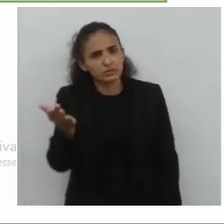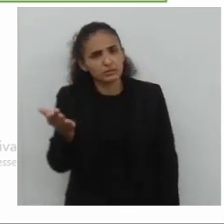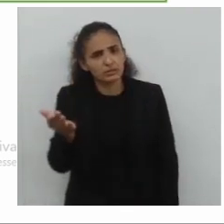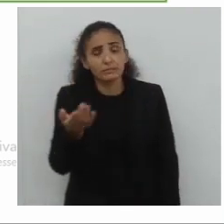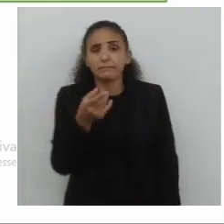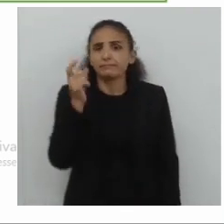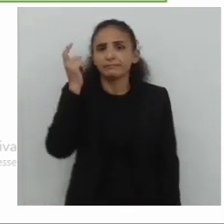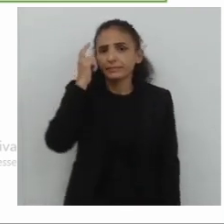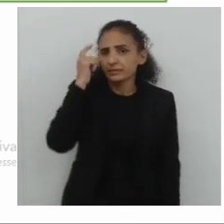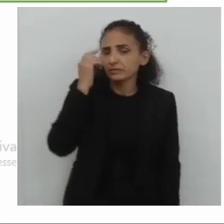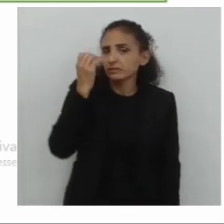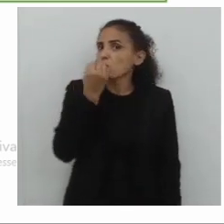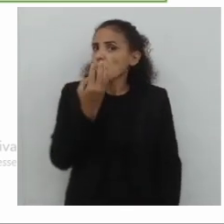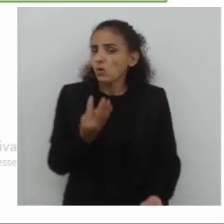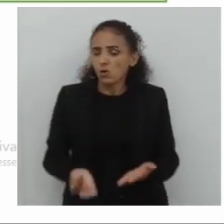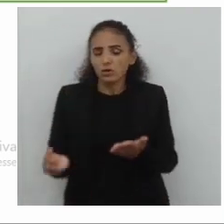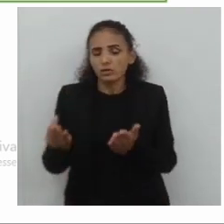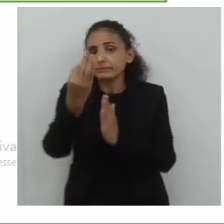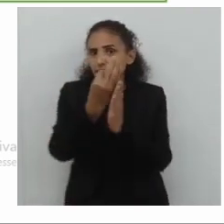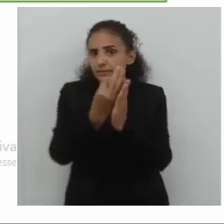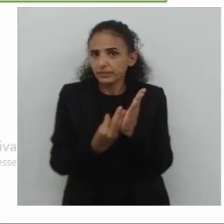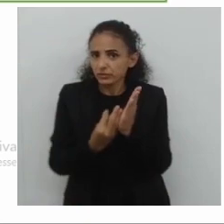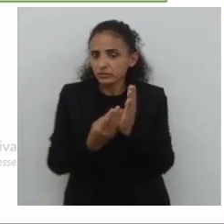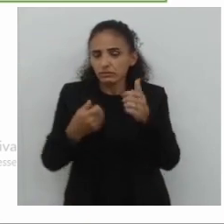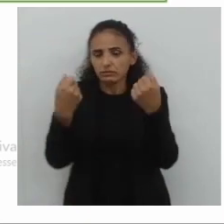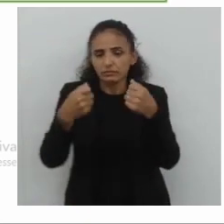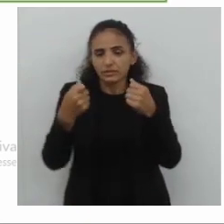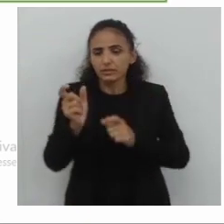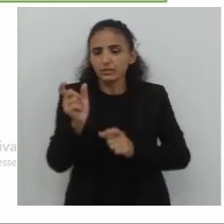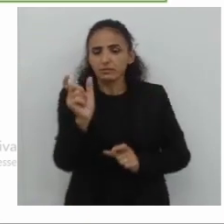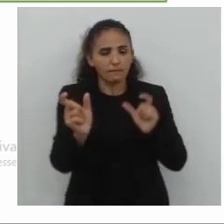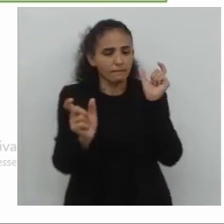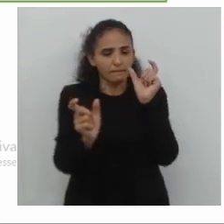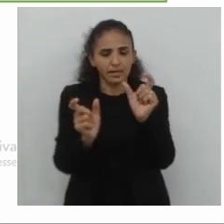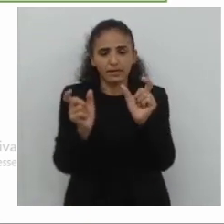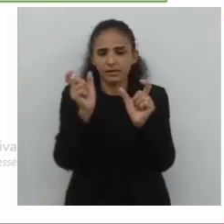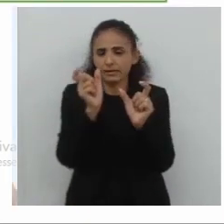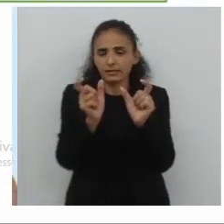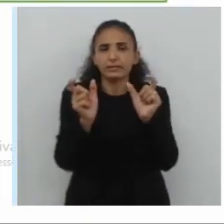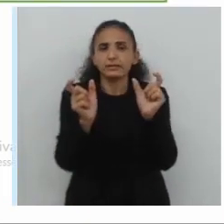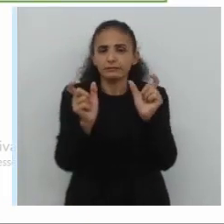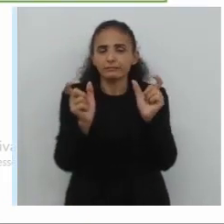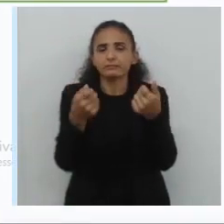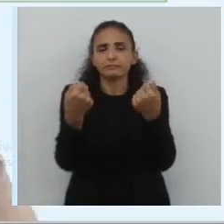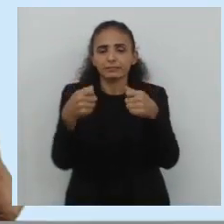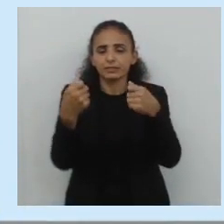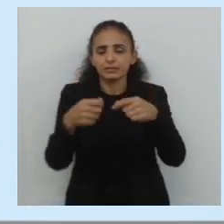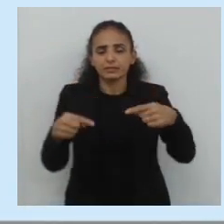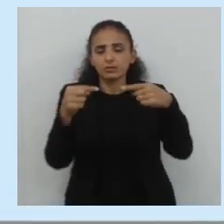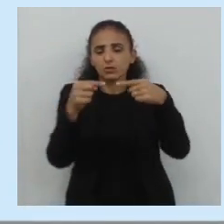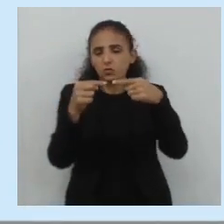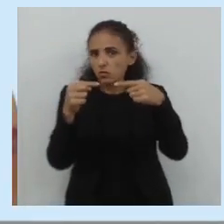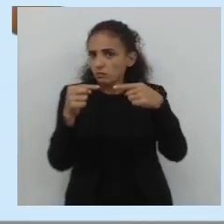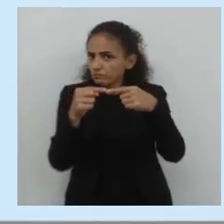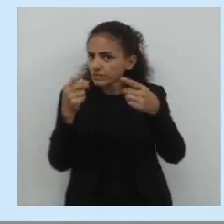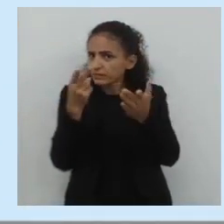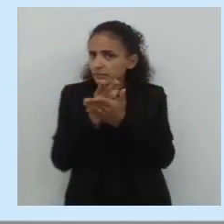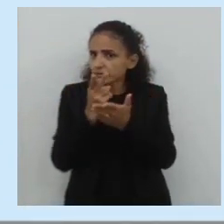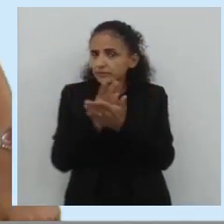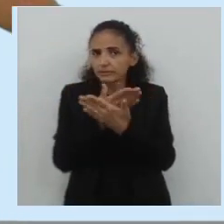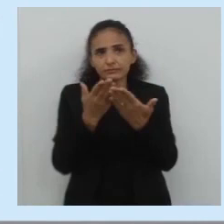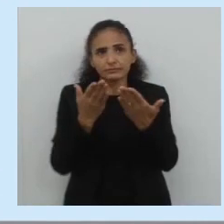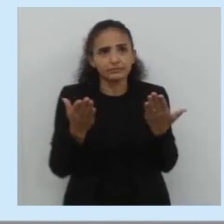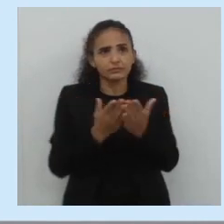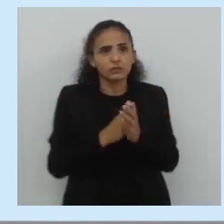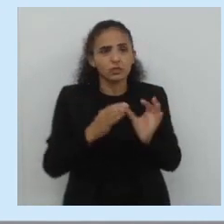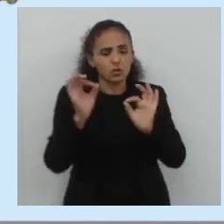um bom texto, as palavras se encaixam, traduzindo coesão e coerência. Vejam só aqui. Então,